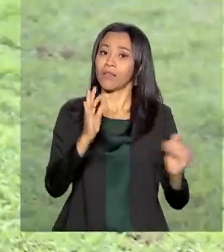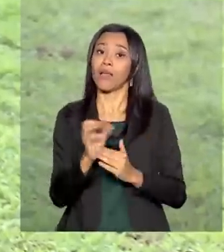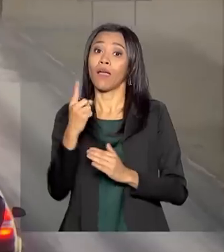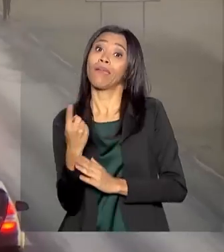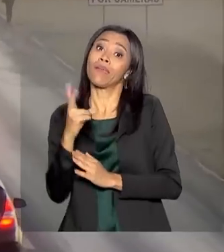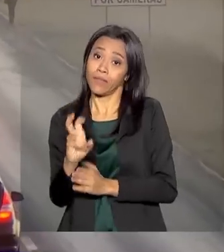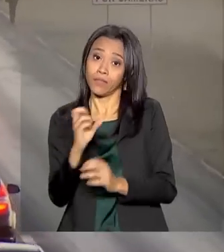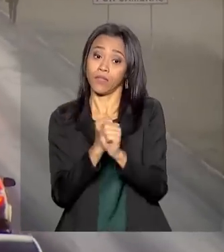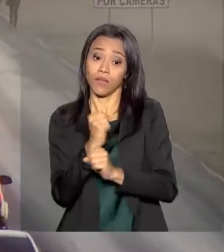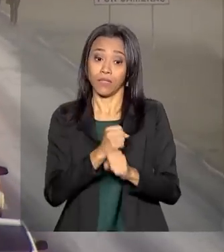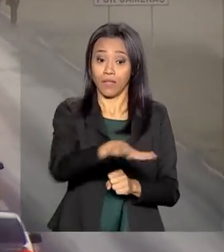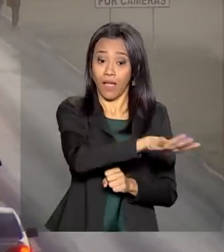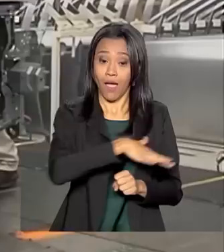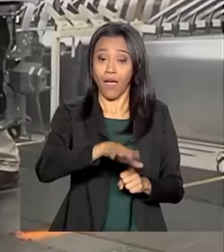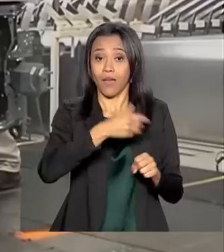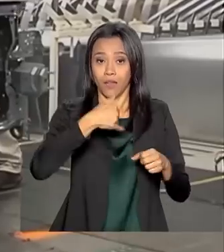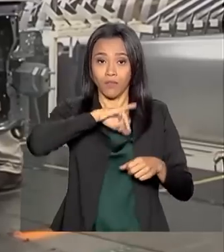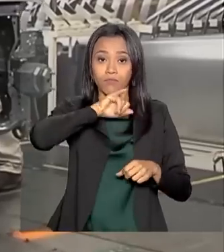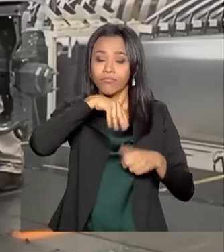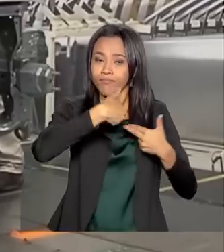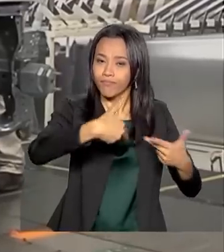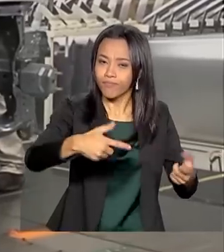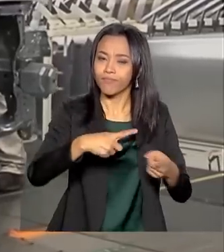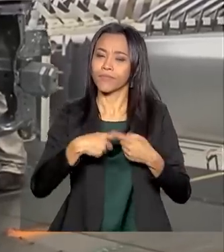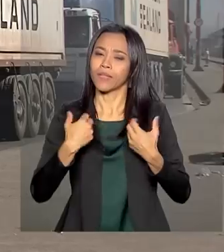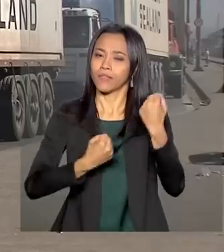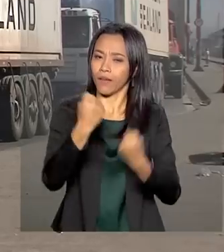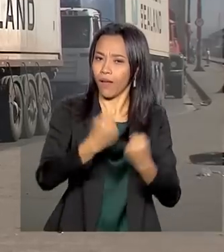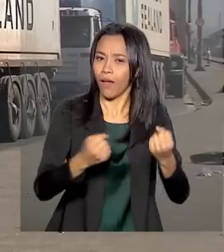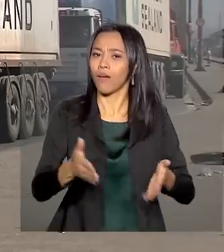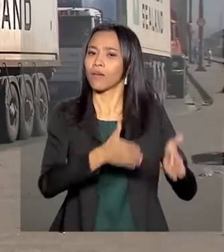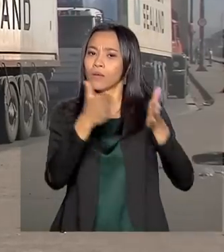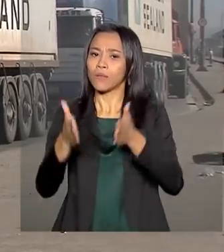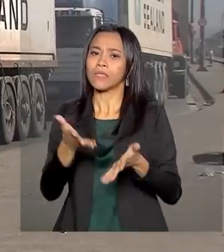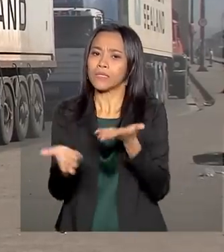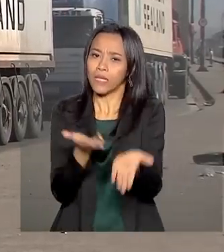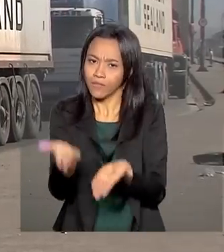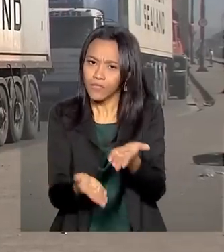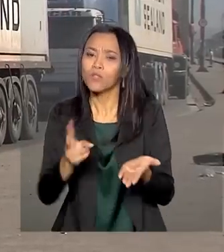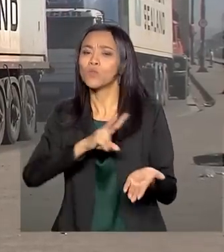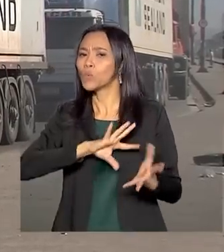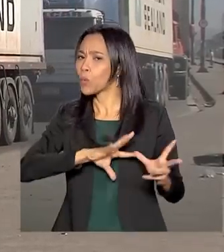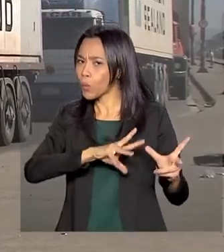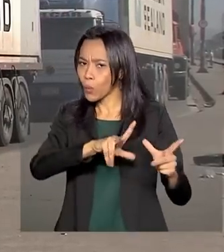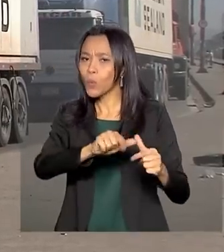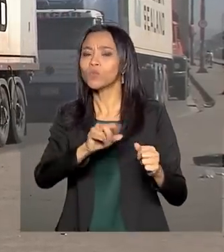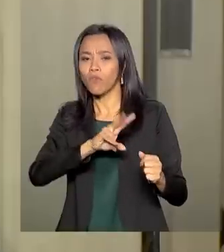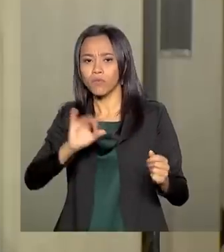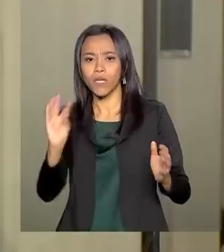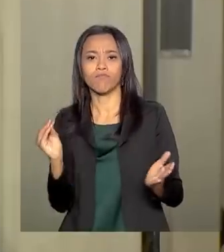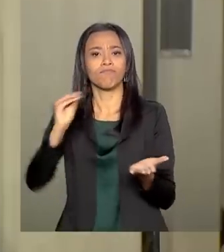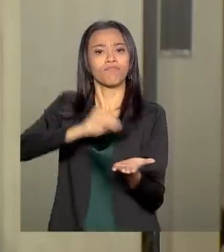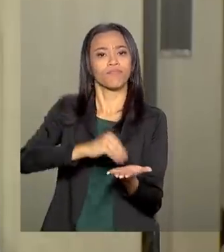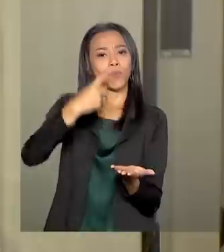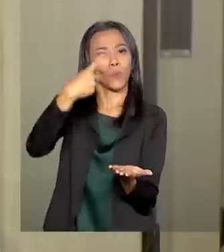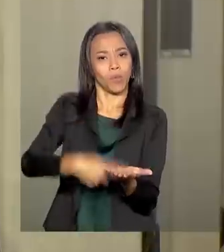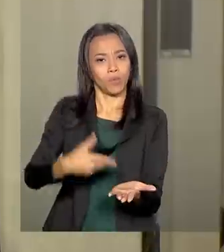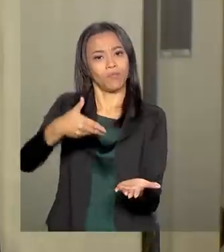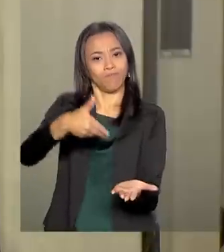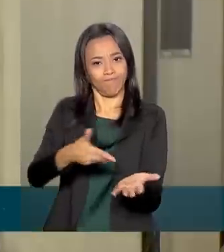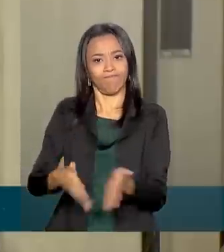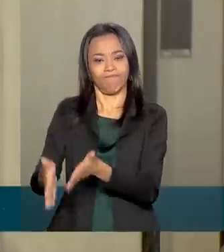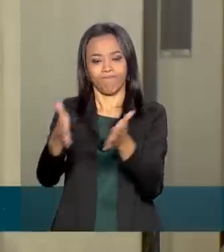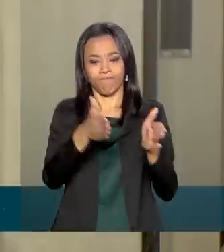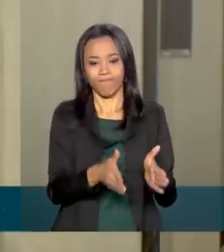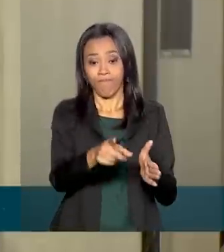agropecuário, automobilístico e de serviços também serão beneficiados pelo acordo de livre comércio. São vitórias que devem